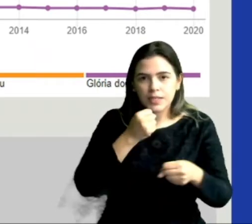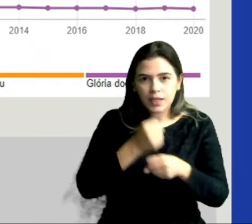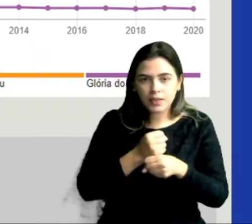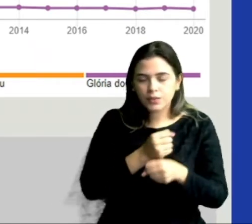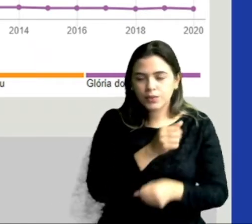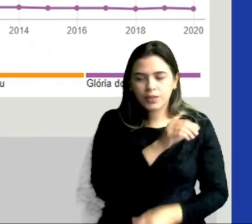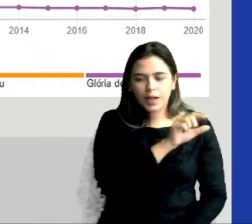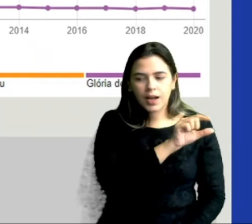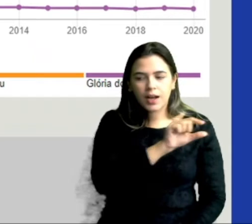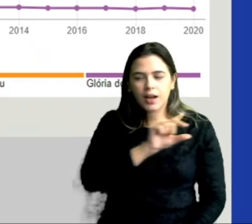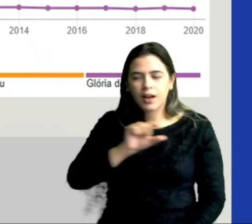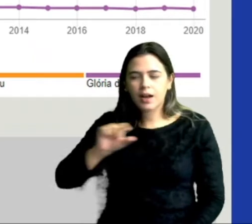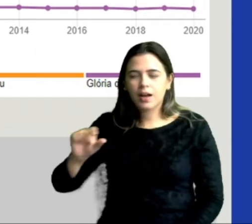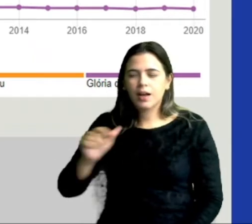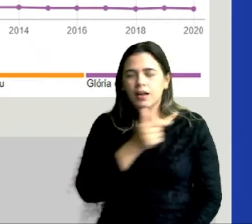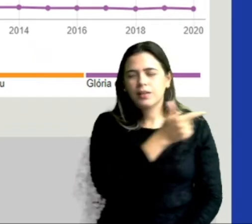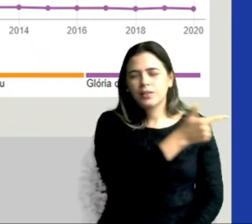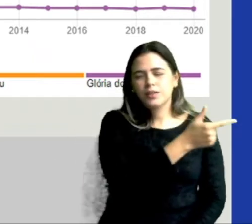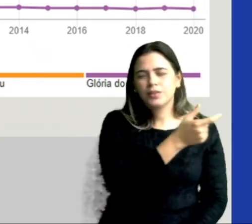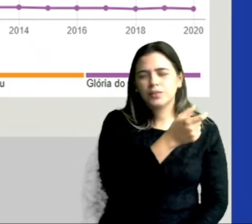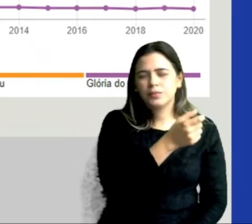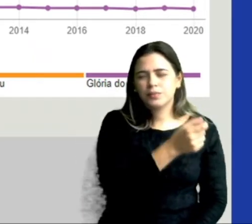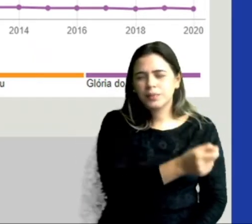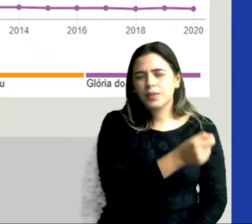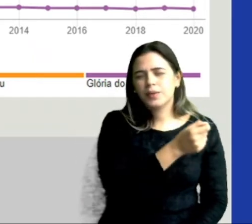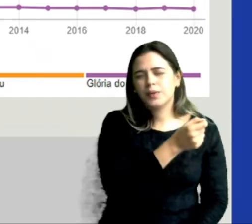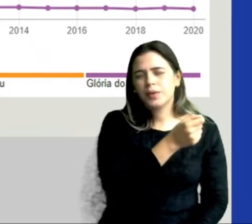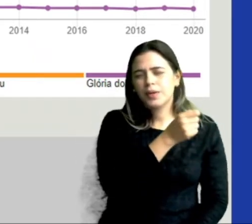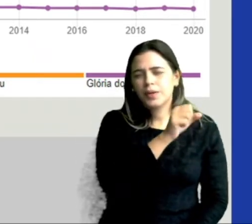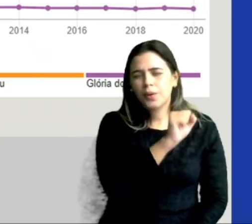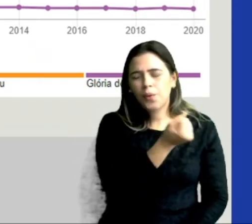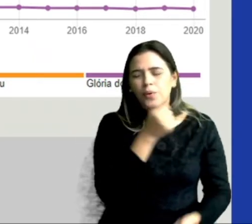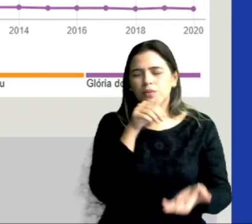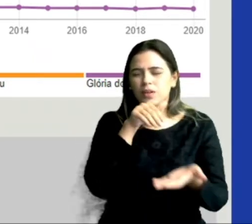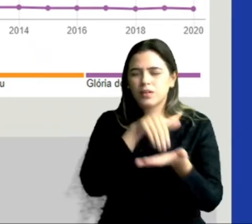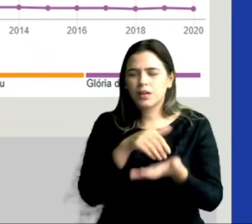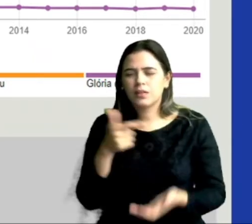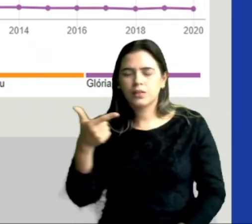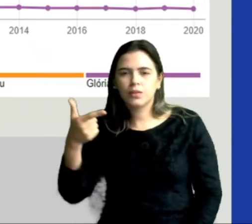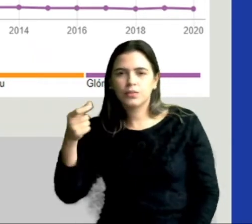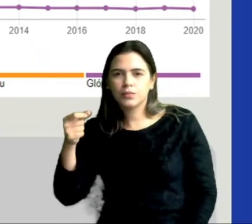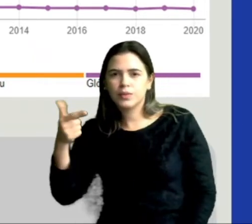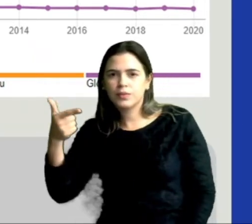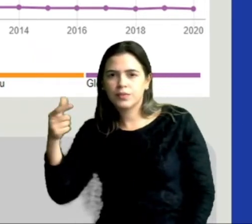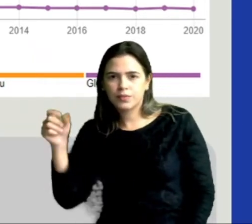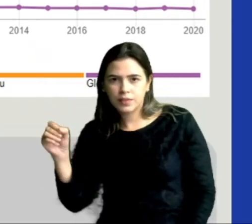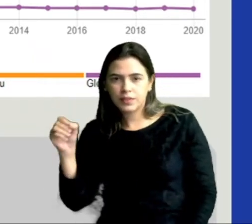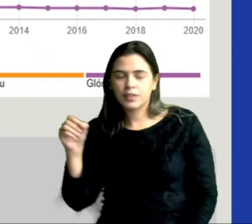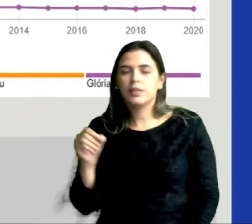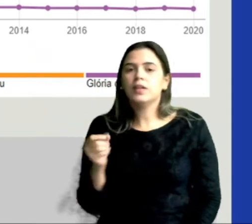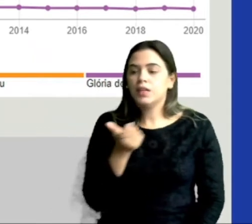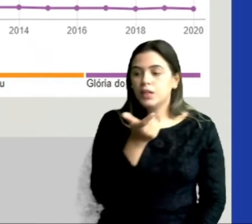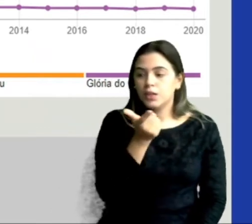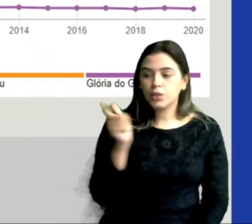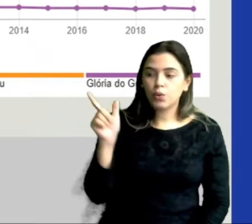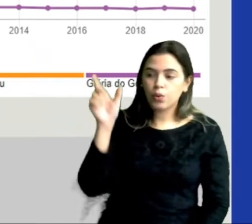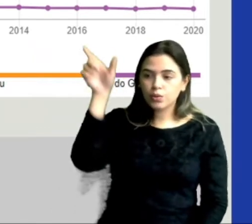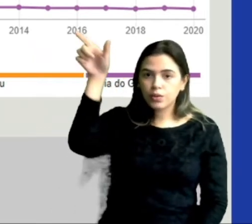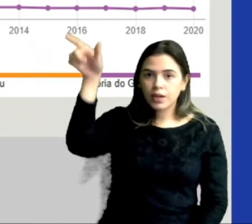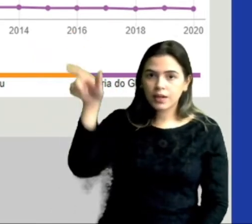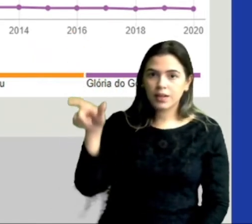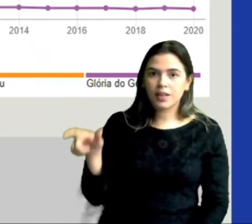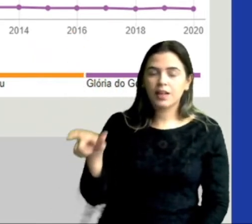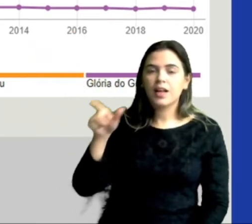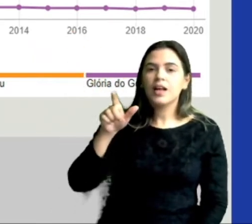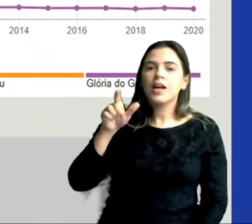2008, 2010, 2012 até o ano de 2020. E nos dois gráficos nós temos três linhas de cores diferentes.